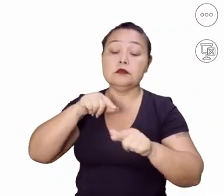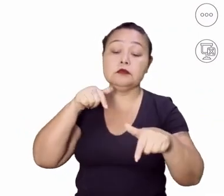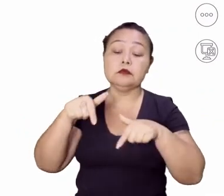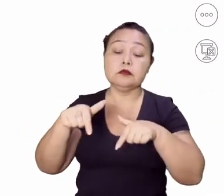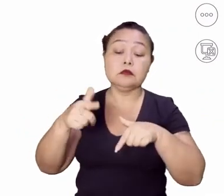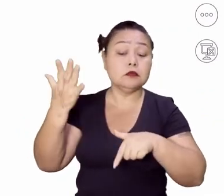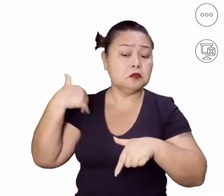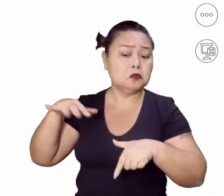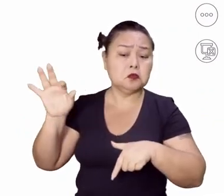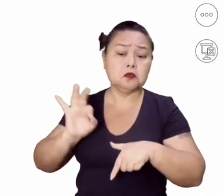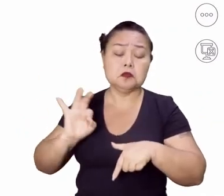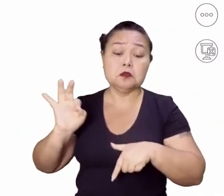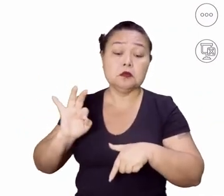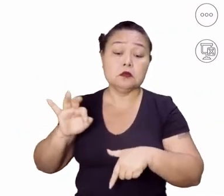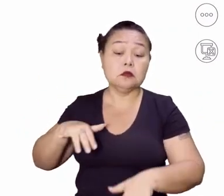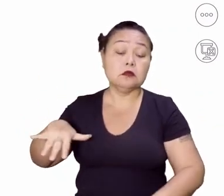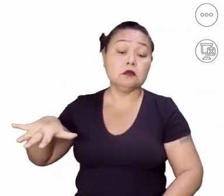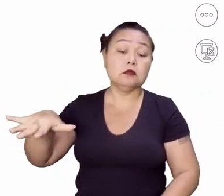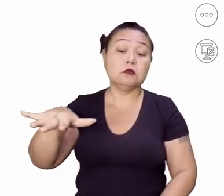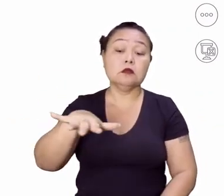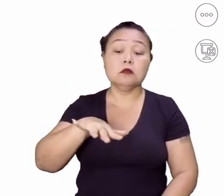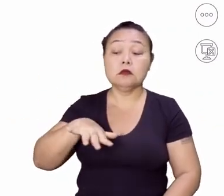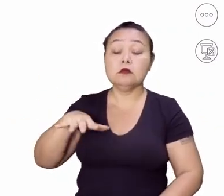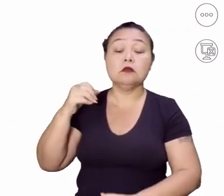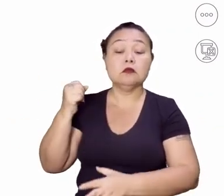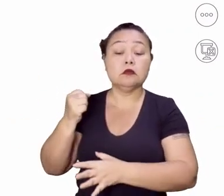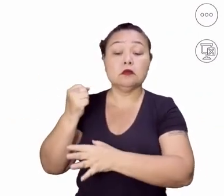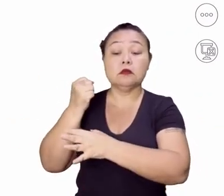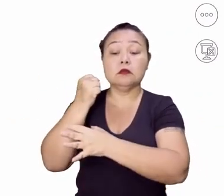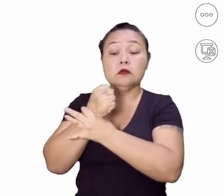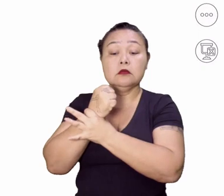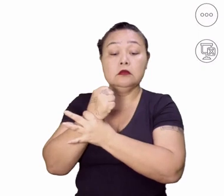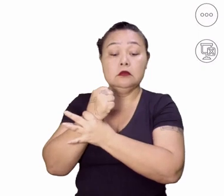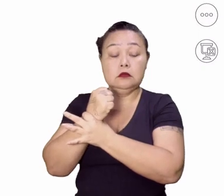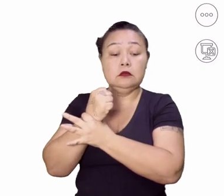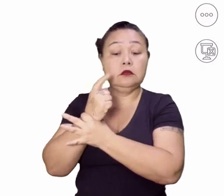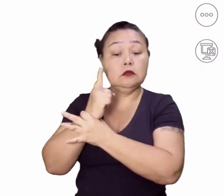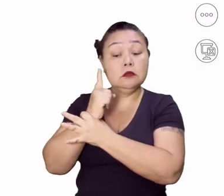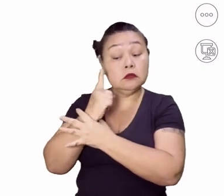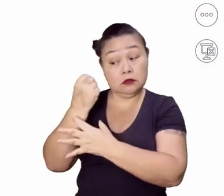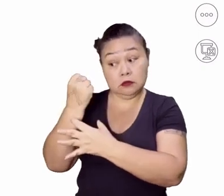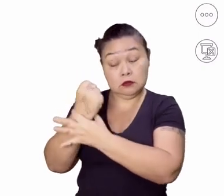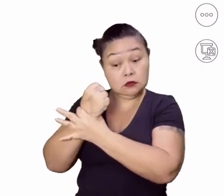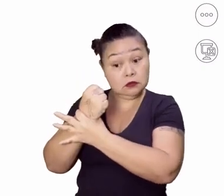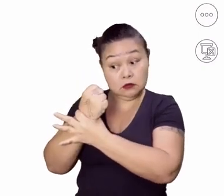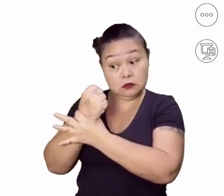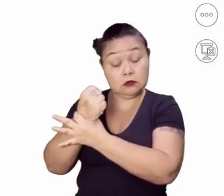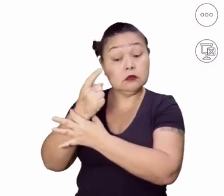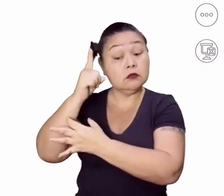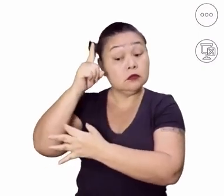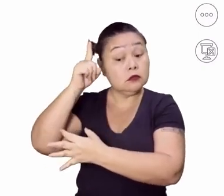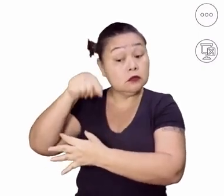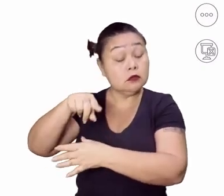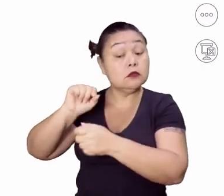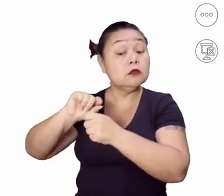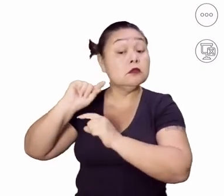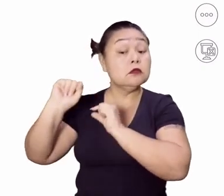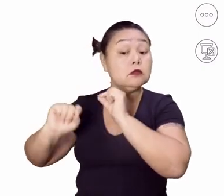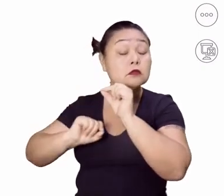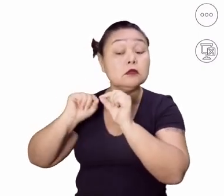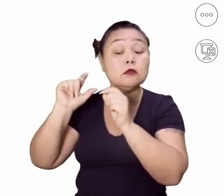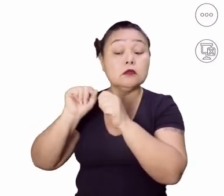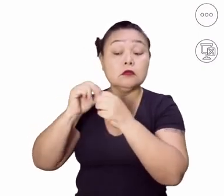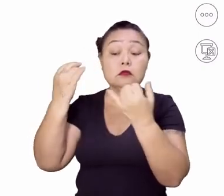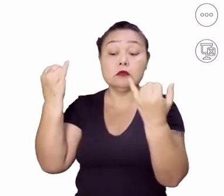existiam, né? Que é a área de segurança. A área de segurança da informação, né? A checagem e